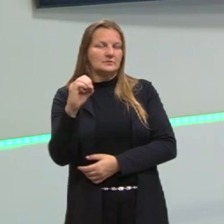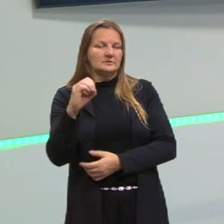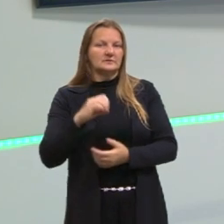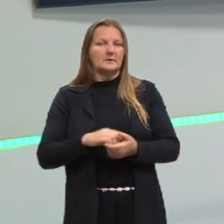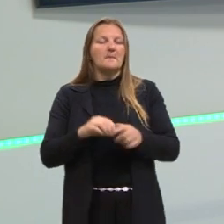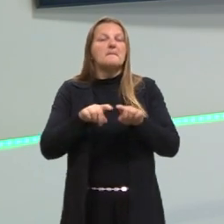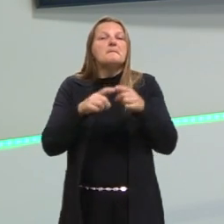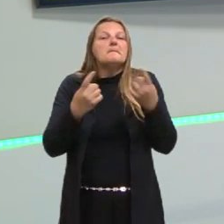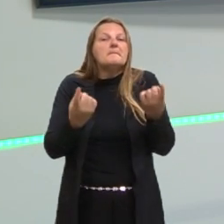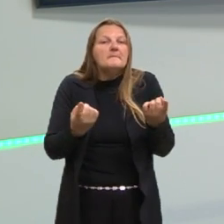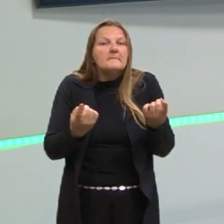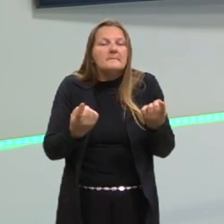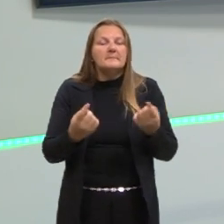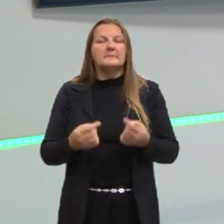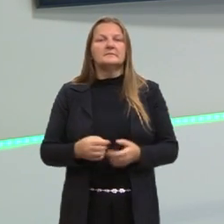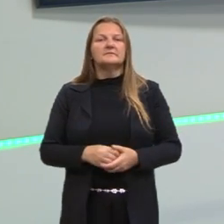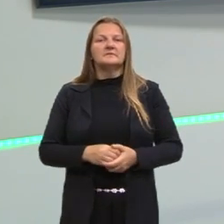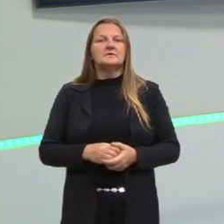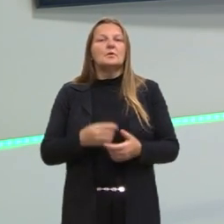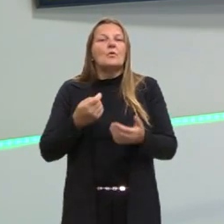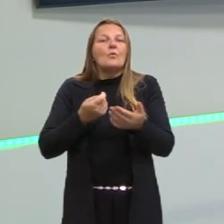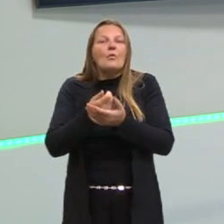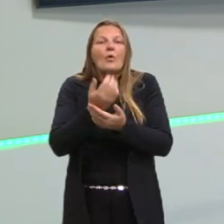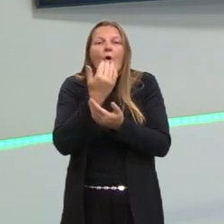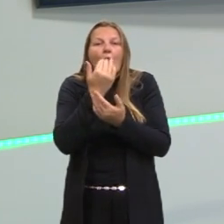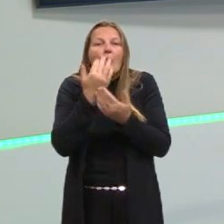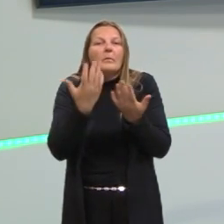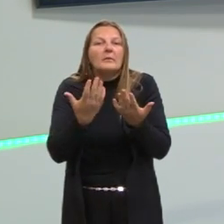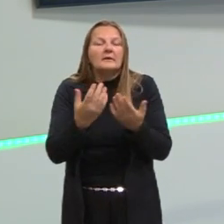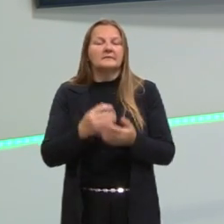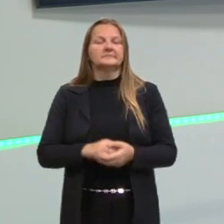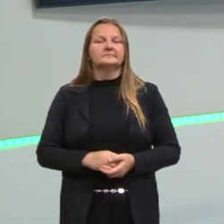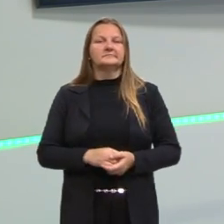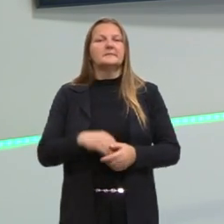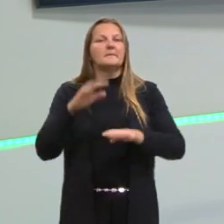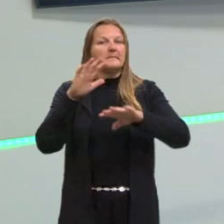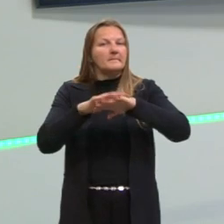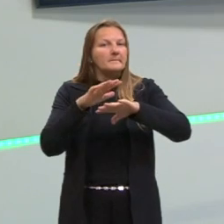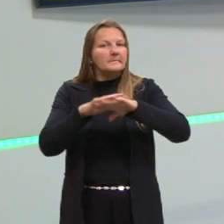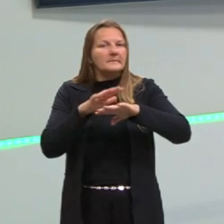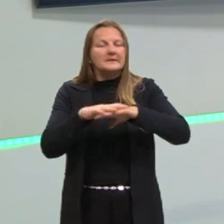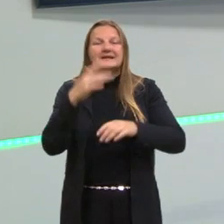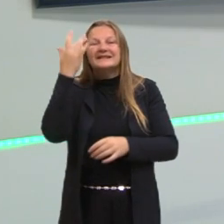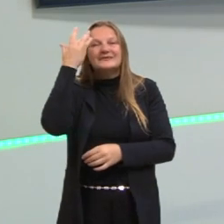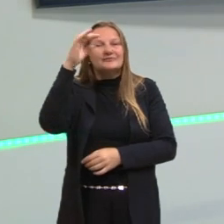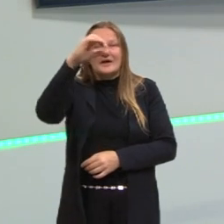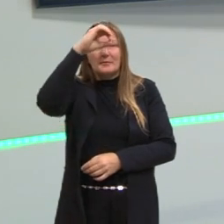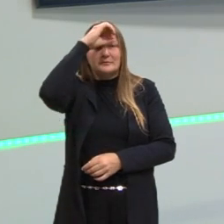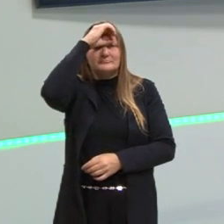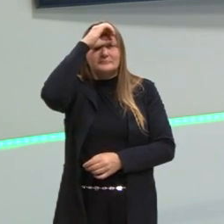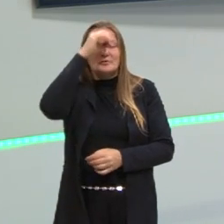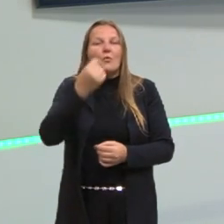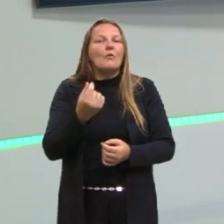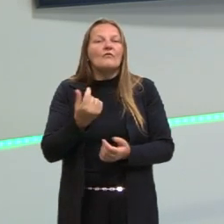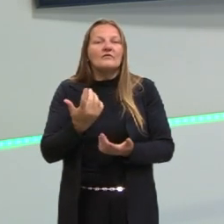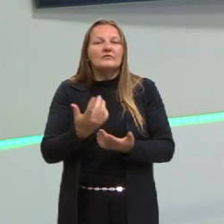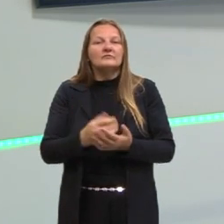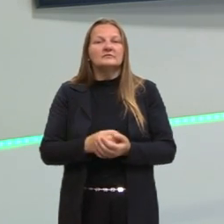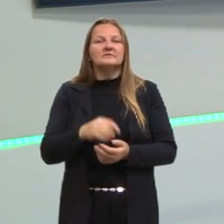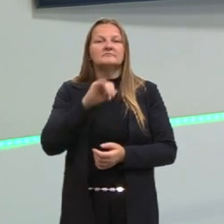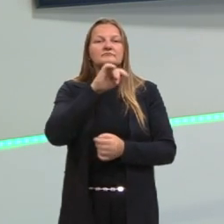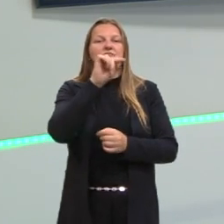eu não sei qual é o valor que ele vai consumir. E na matemática, quando nós não sabemos o valor, a gente chama de